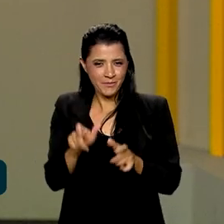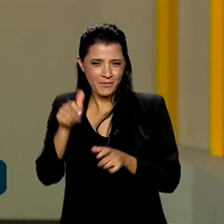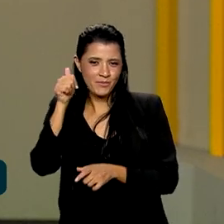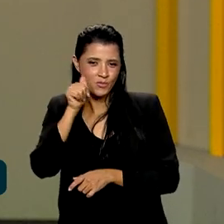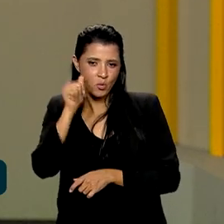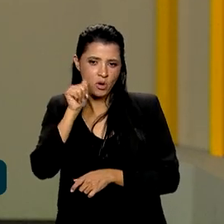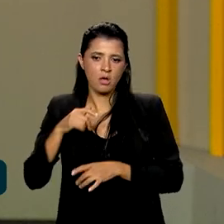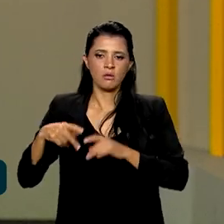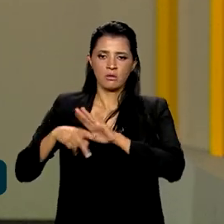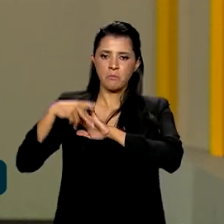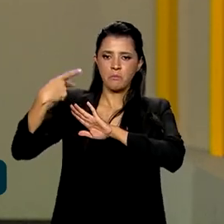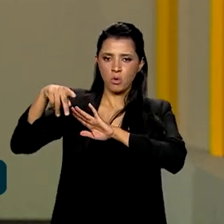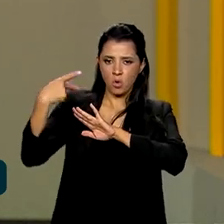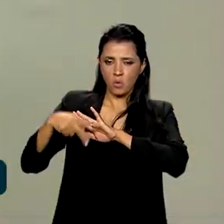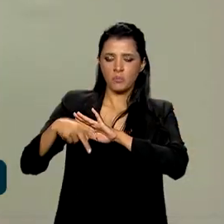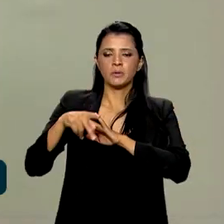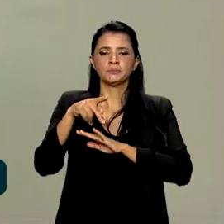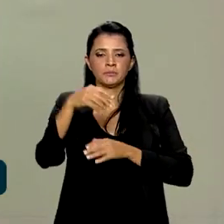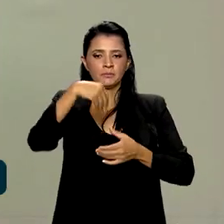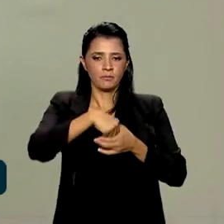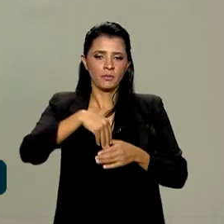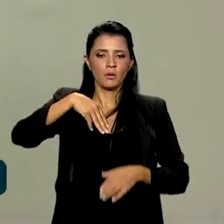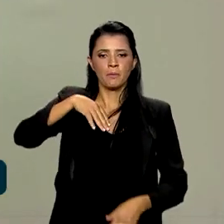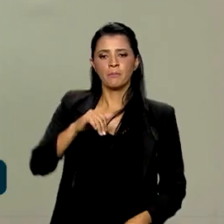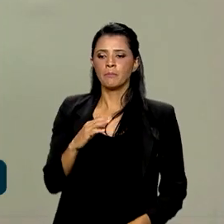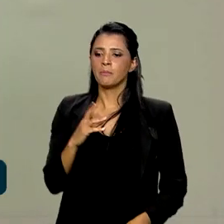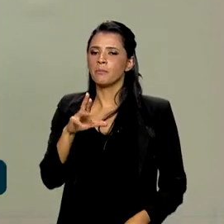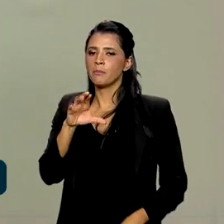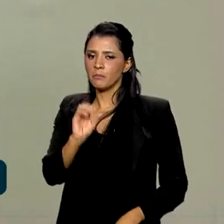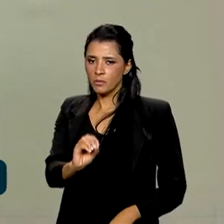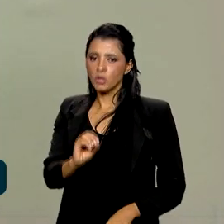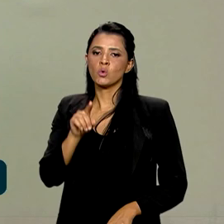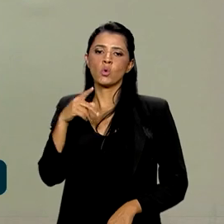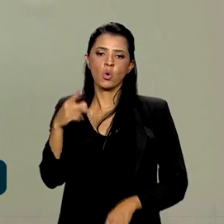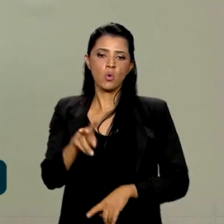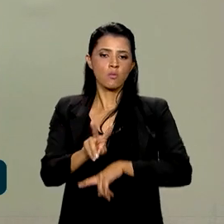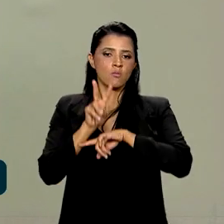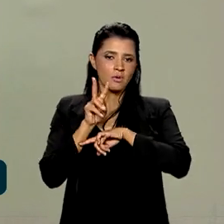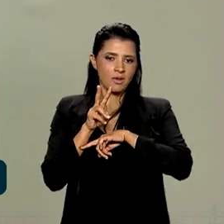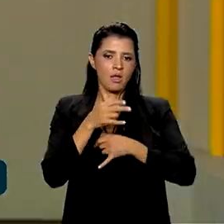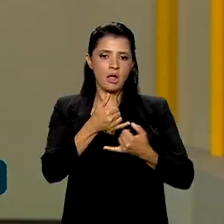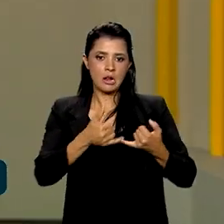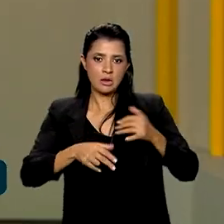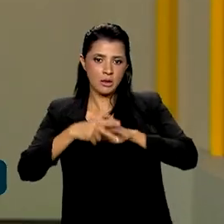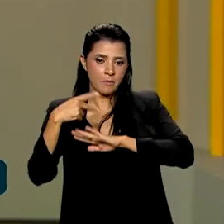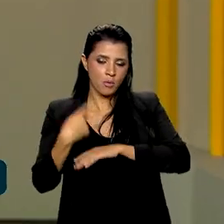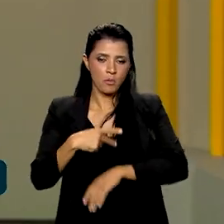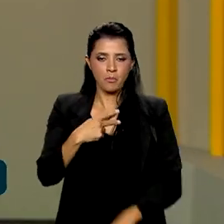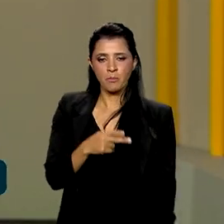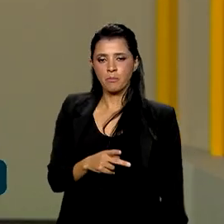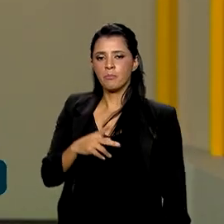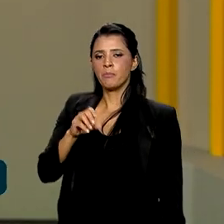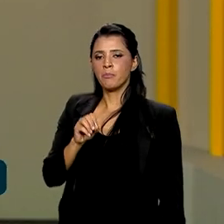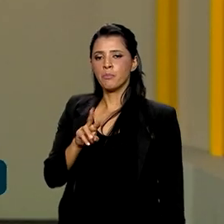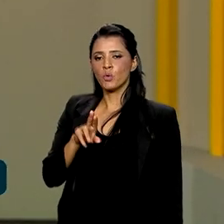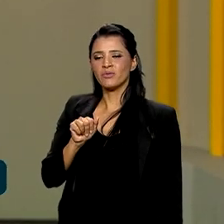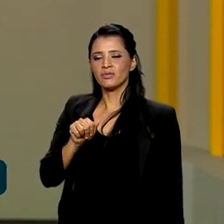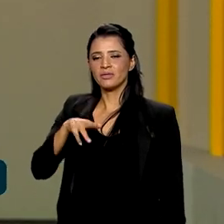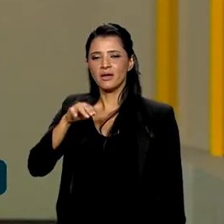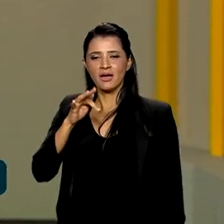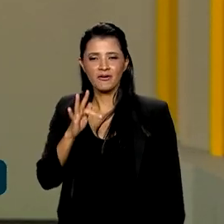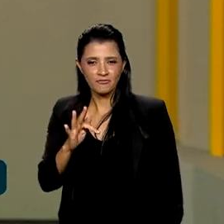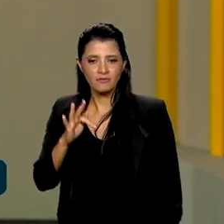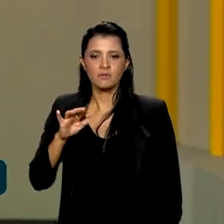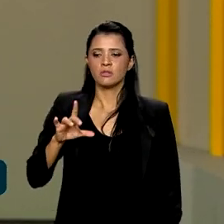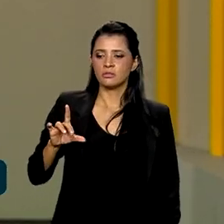específicas. Então, dentro do microcrédito, que é uma das linhas do Pronaf, Pronaf B, nós dobramos esse valor